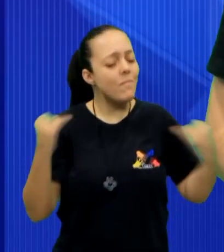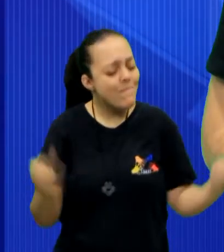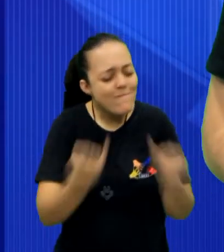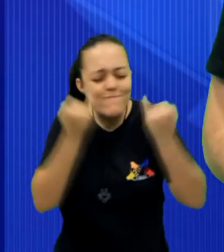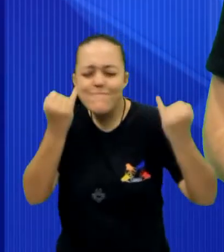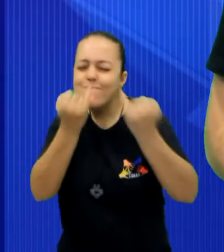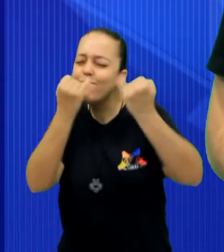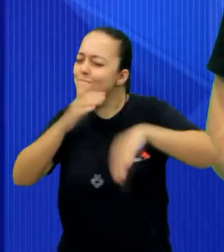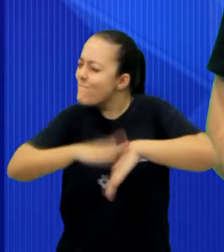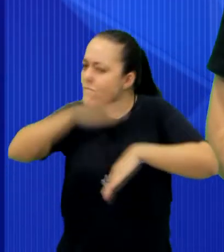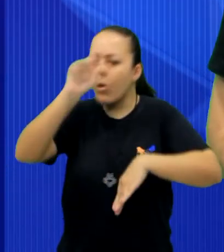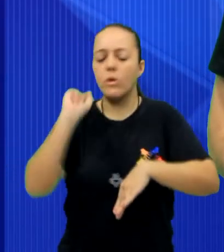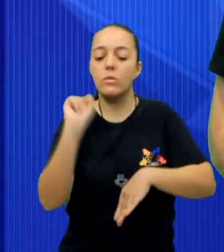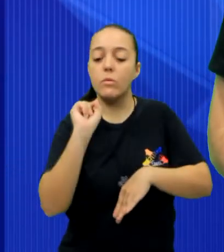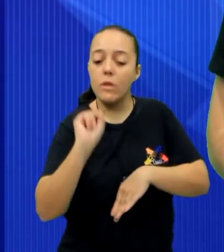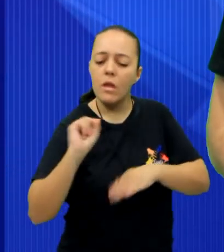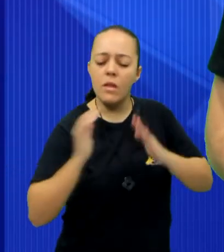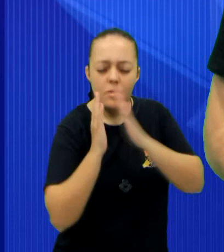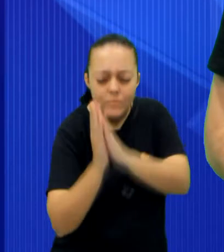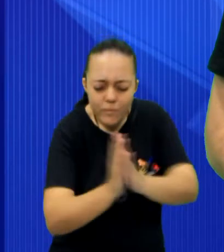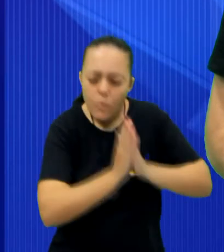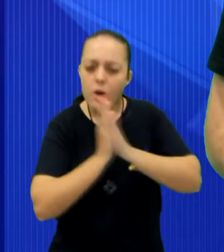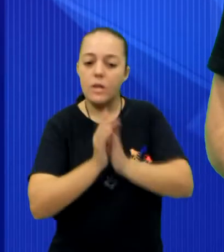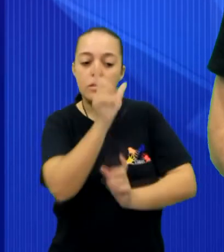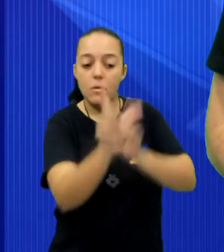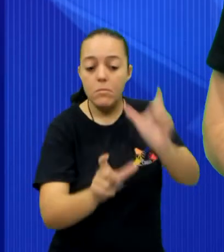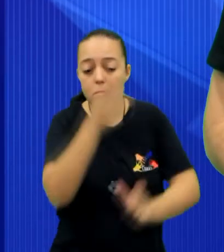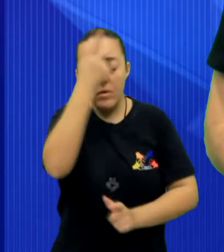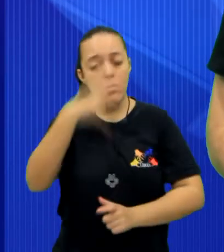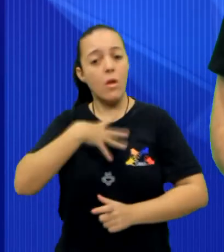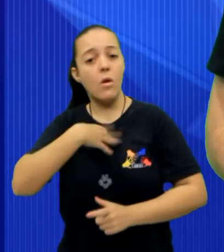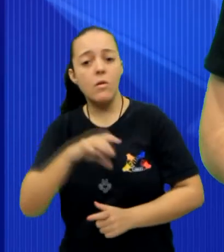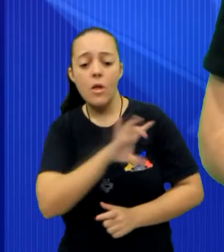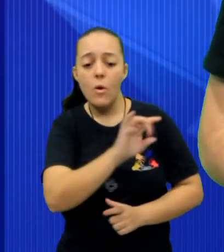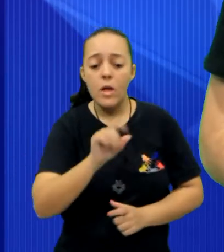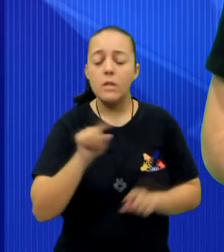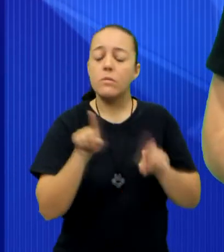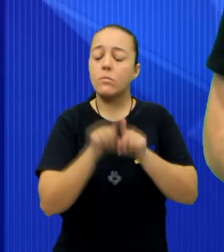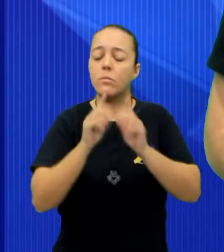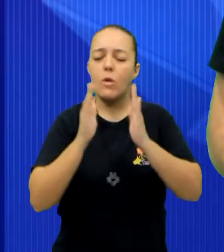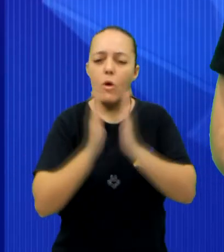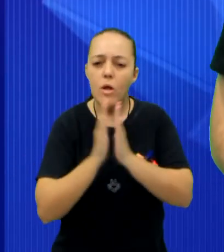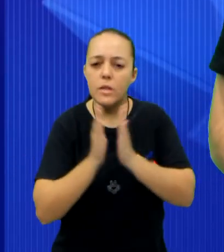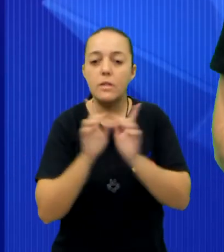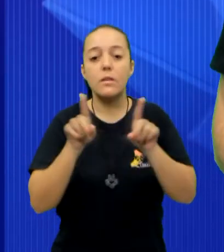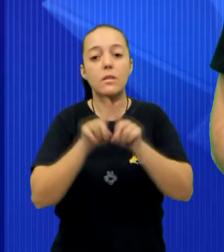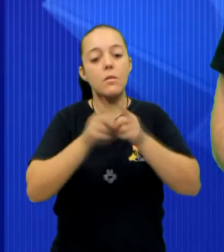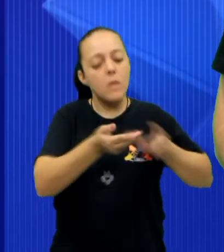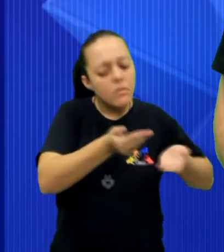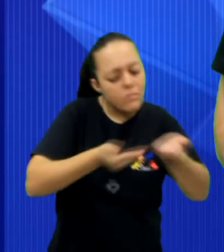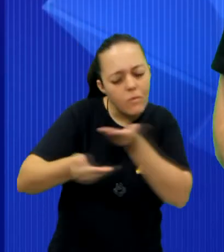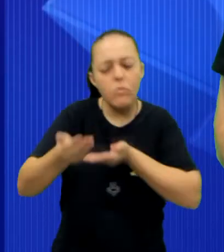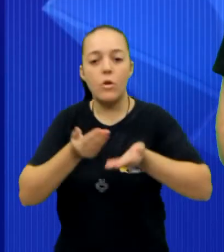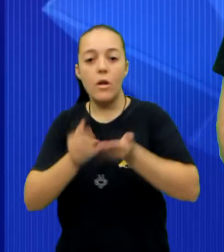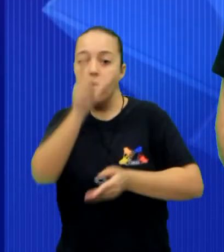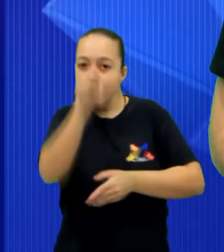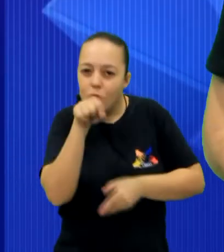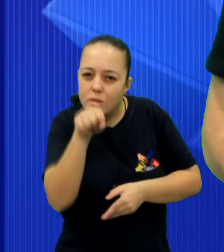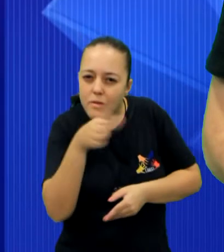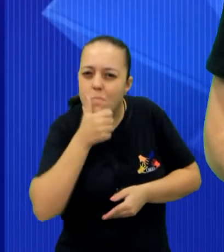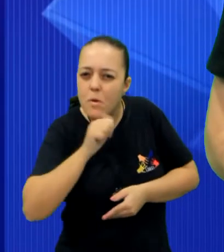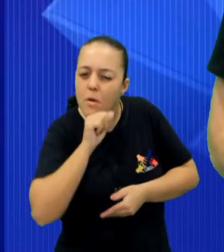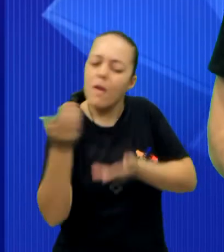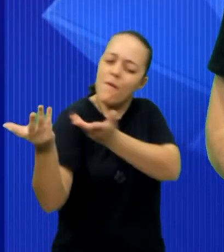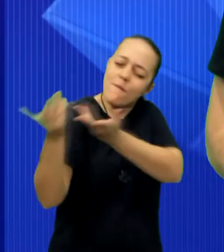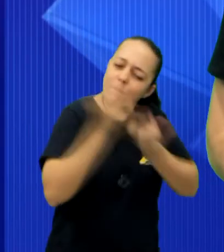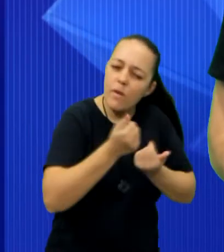riquíssimo valor na constante intercessão dos filhos por meio da oração e também da partilha. Então você mãe,